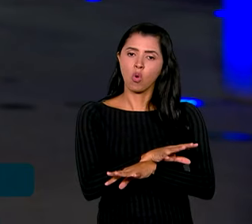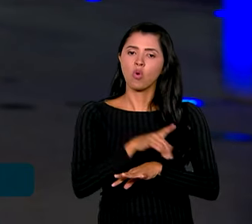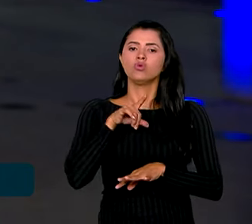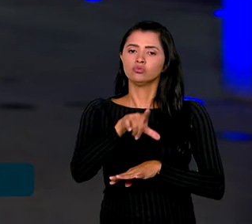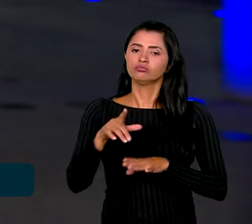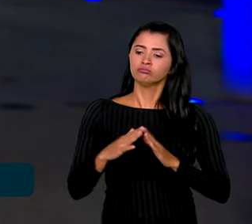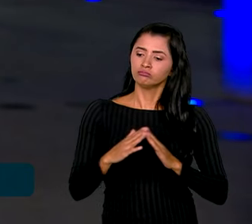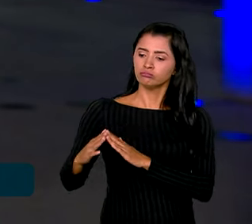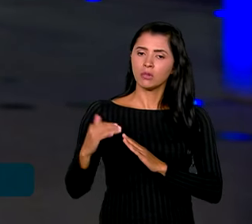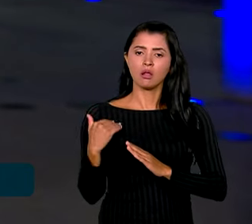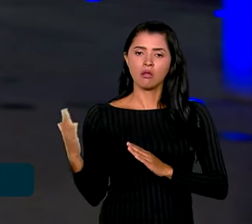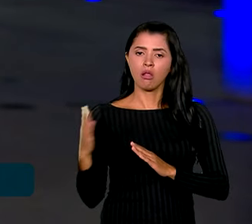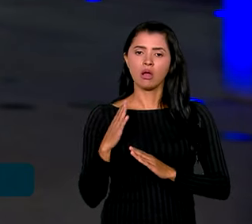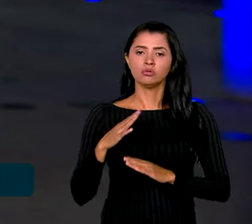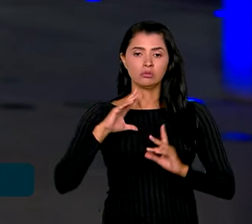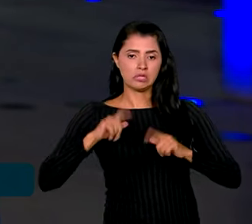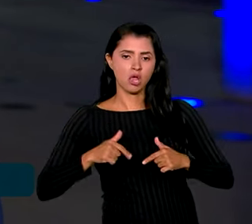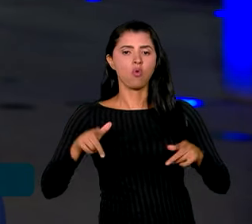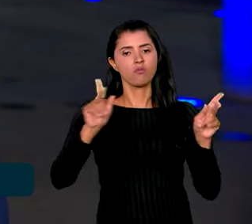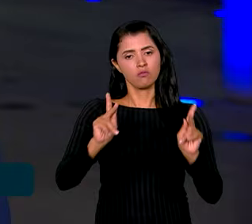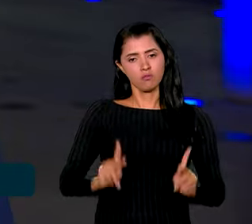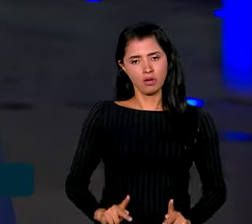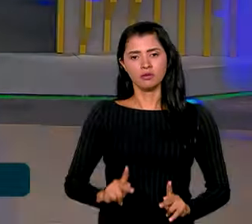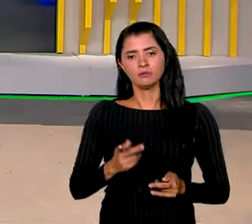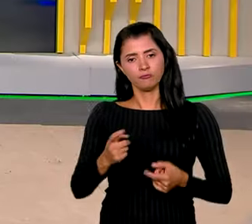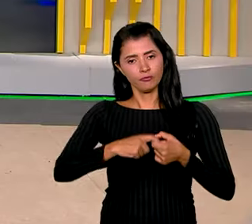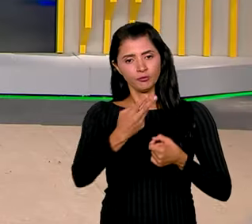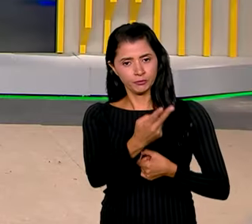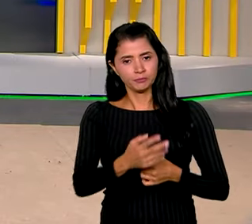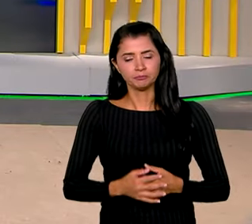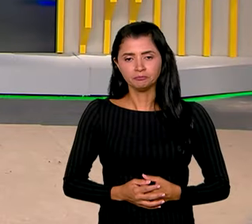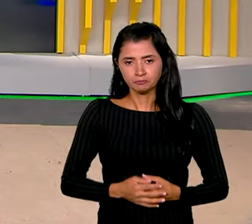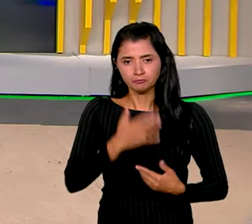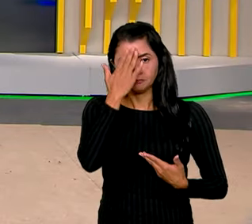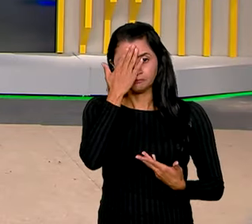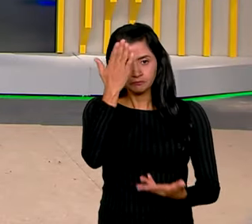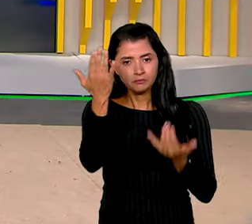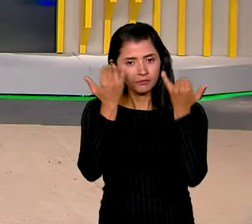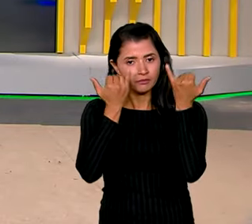com Israel de forma pacífica. Eu volto com você, Ana. Obrigada, Pablo, pelas atualizações.